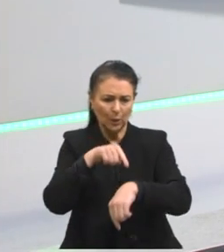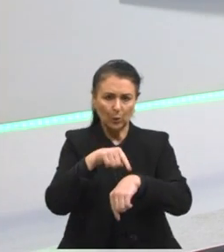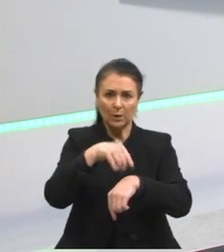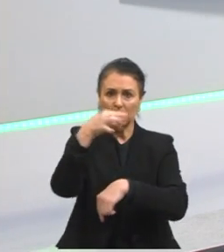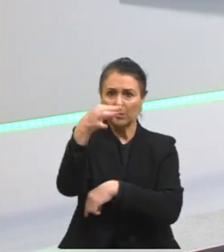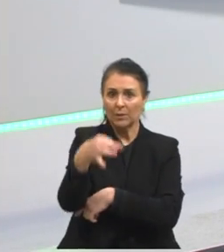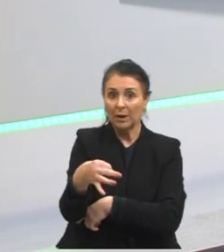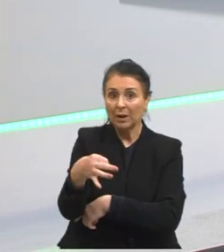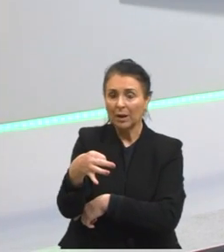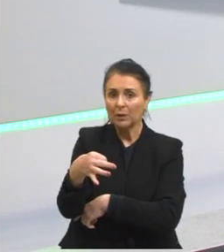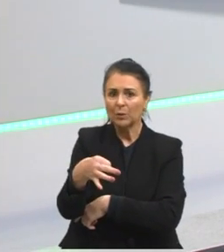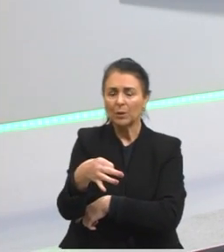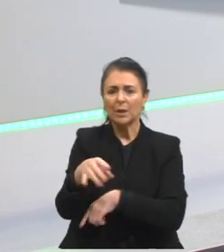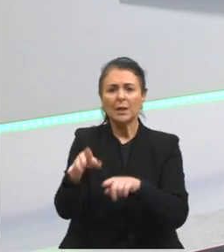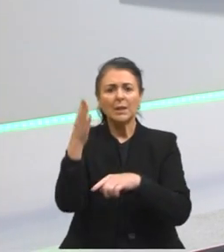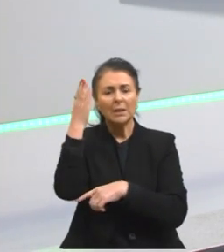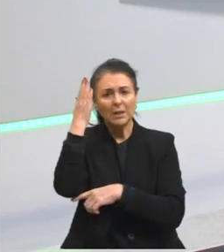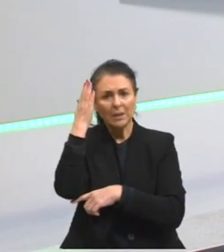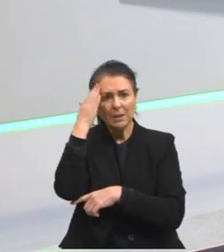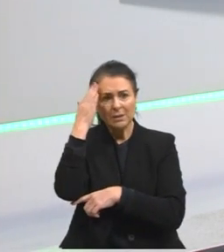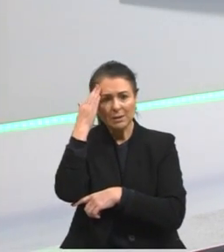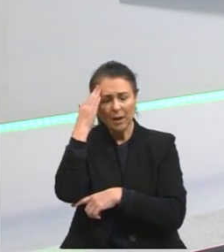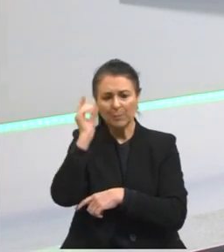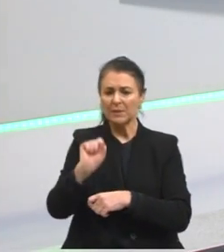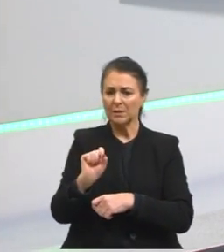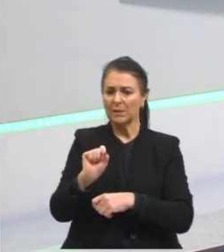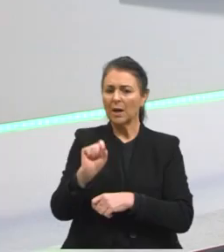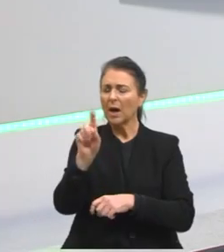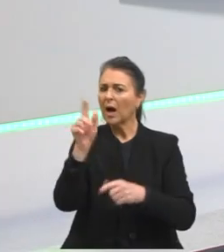e se, e adivinha se houve contratempos.